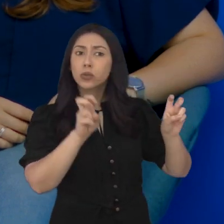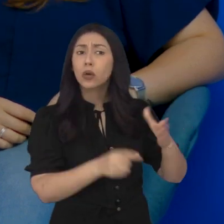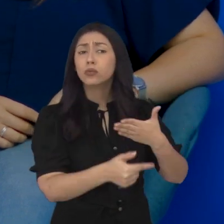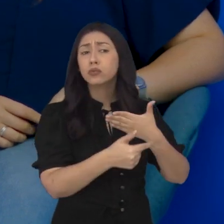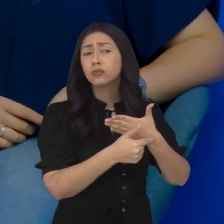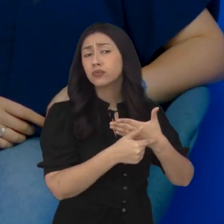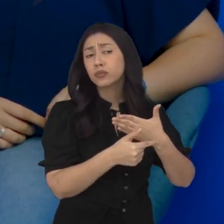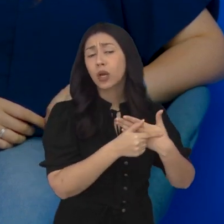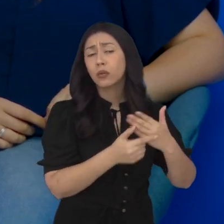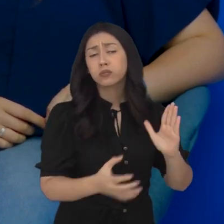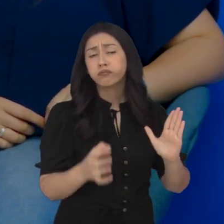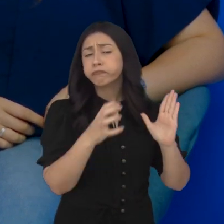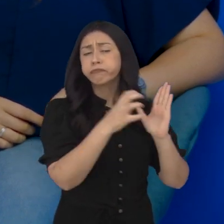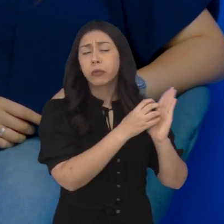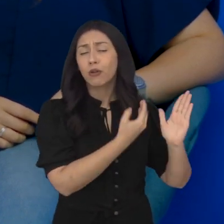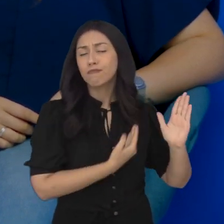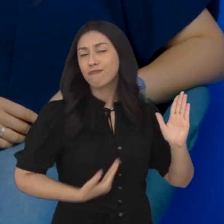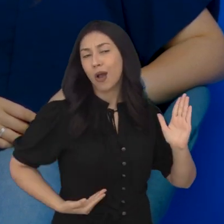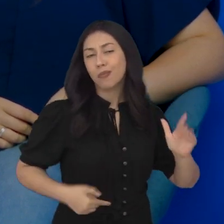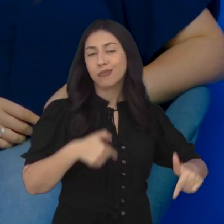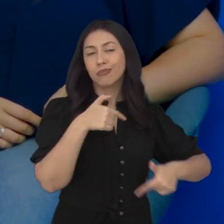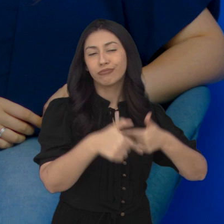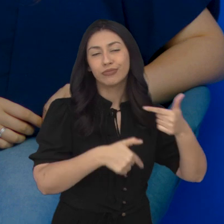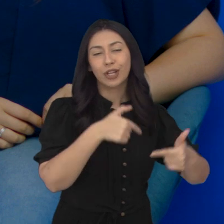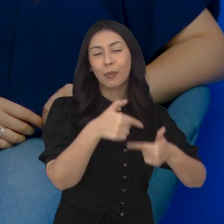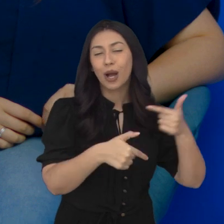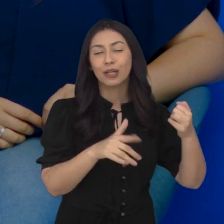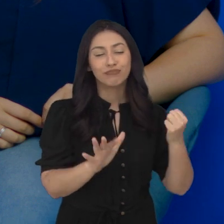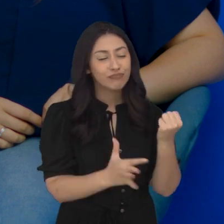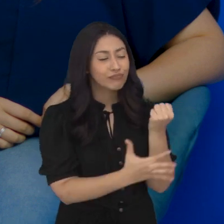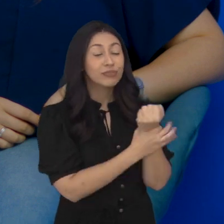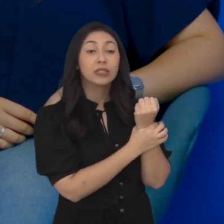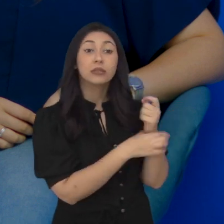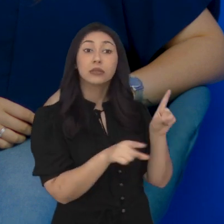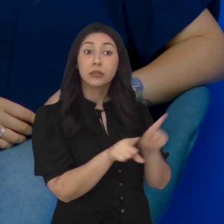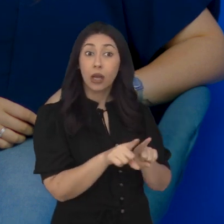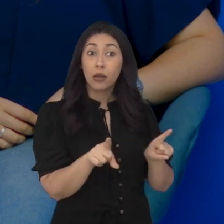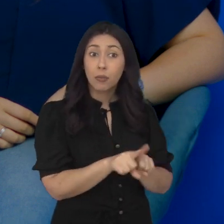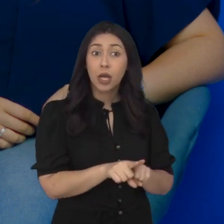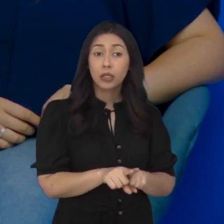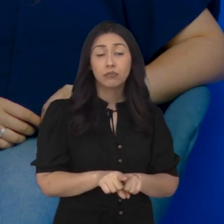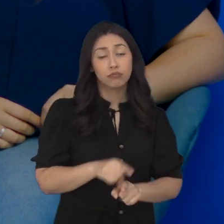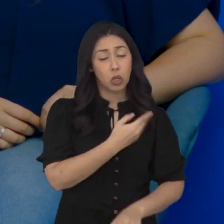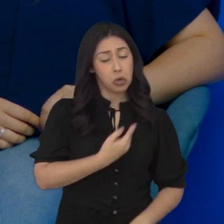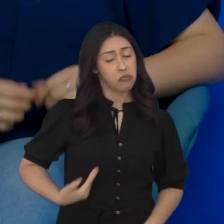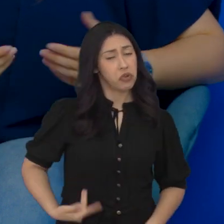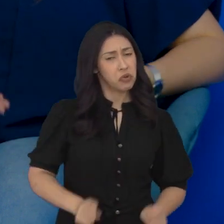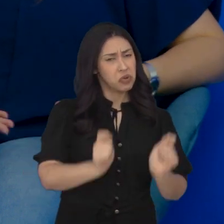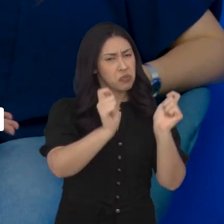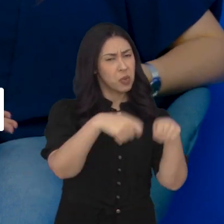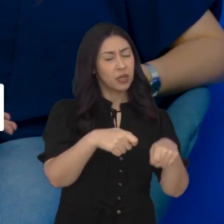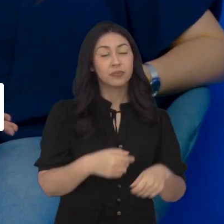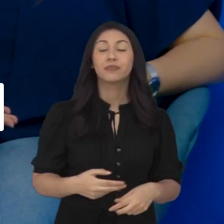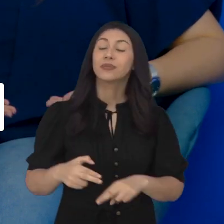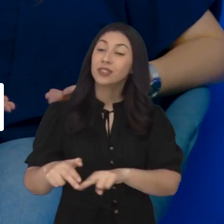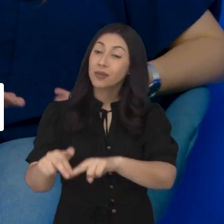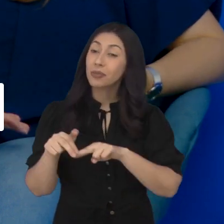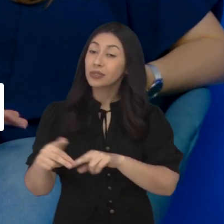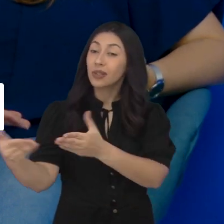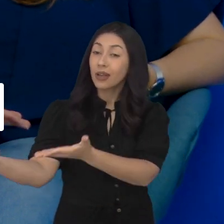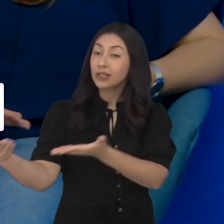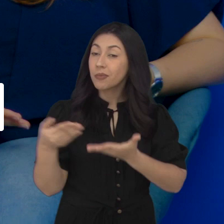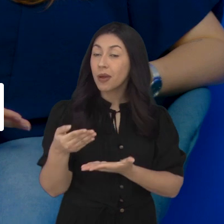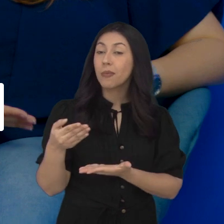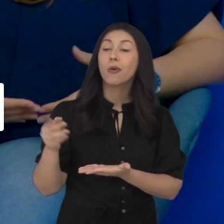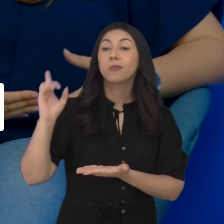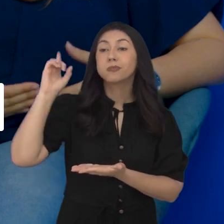papel que os servidores públicos desempenham na estabilidade e também na eficiência do Estado. E para isso, gente recebe aqui no